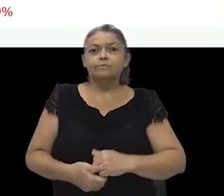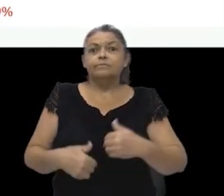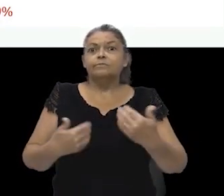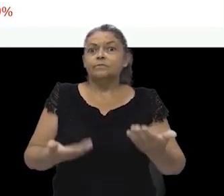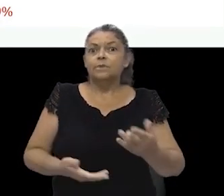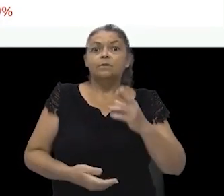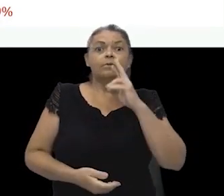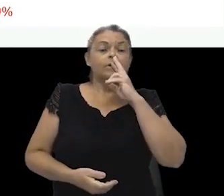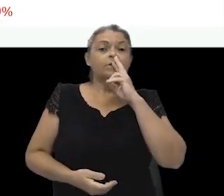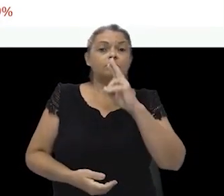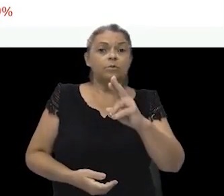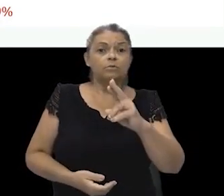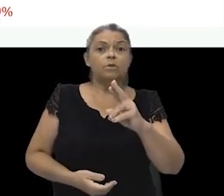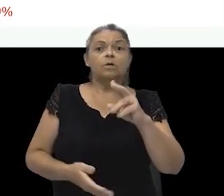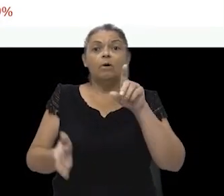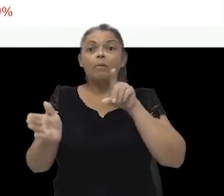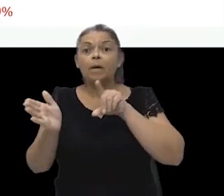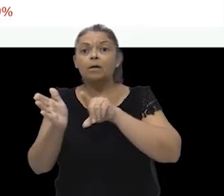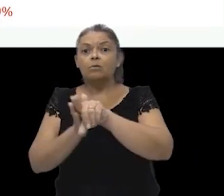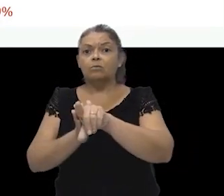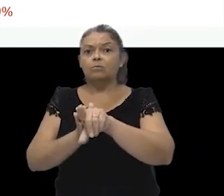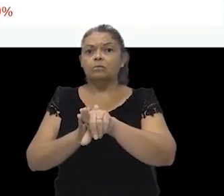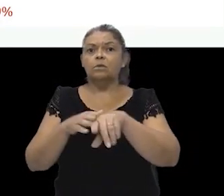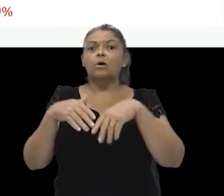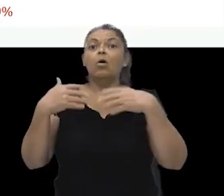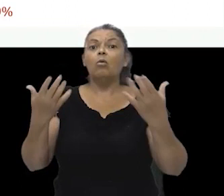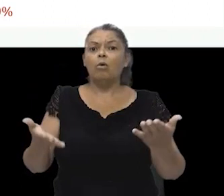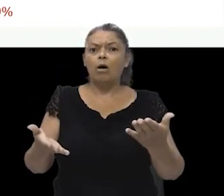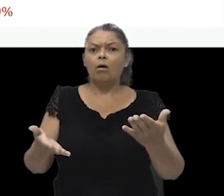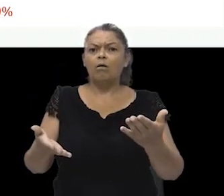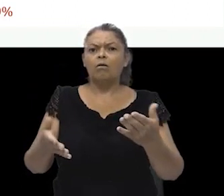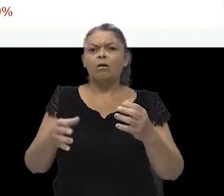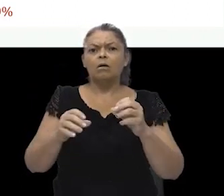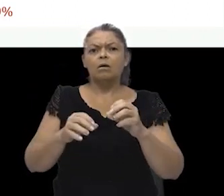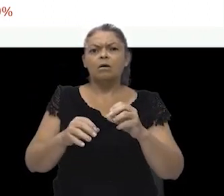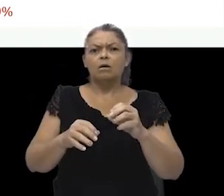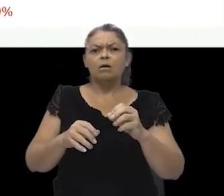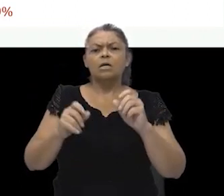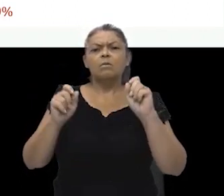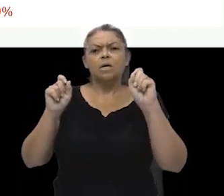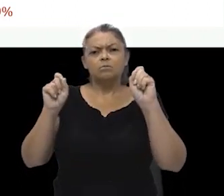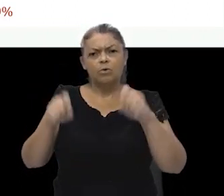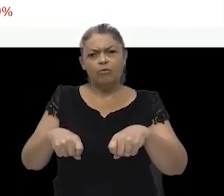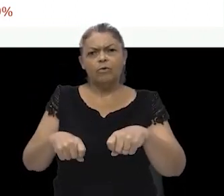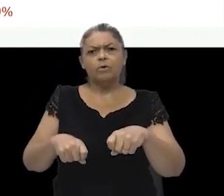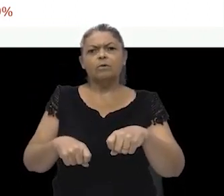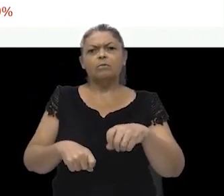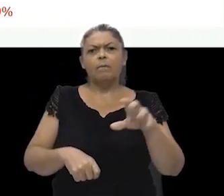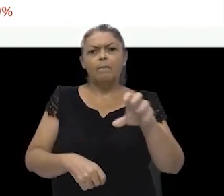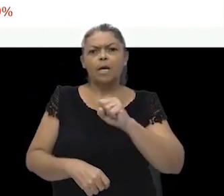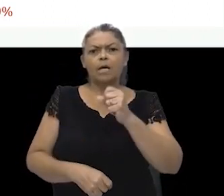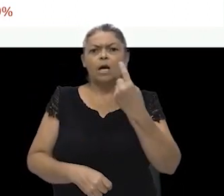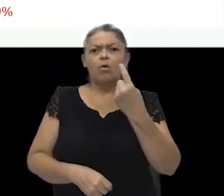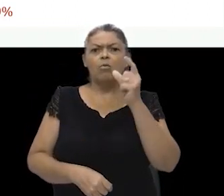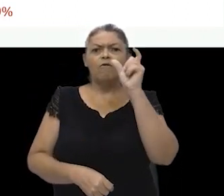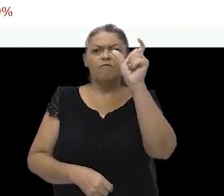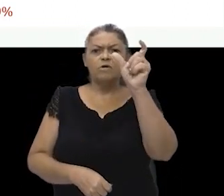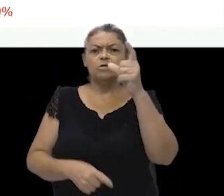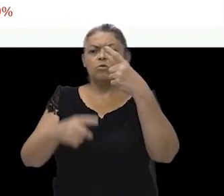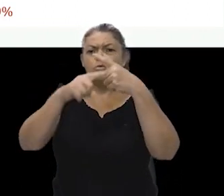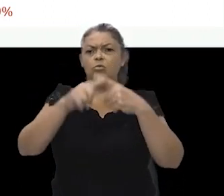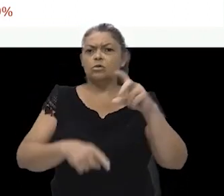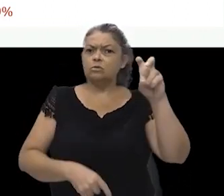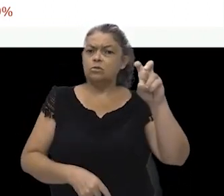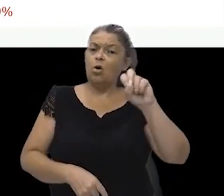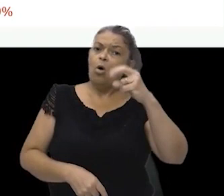Então, respondendo a nossa pergunta, que é é mais provável pegar uma ficha com um número múltiplo de 5 ou uma